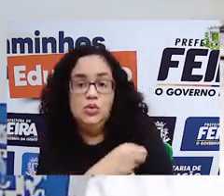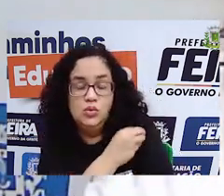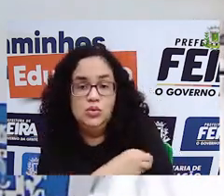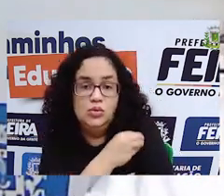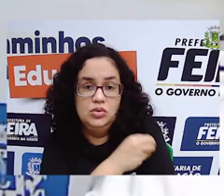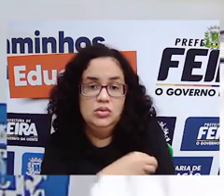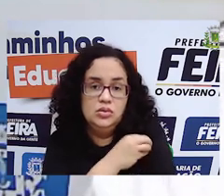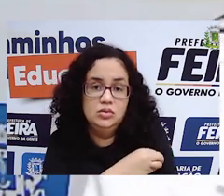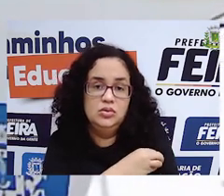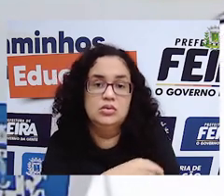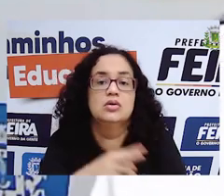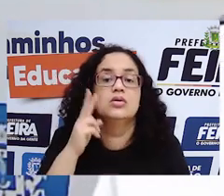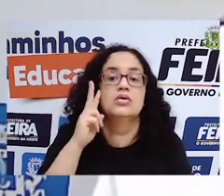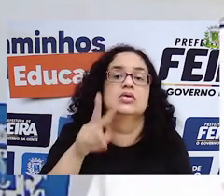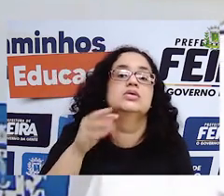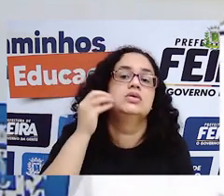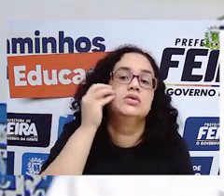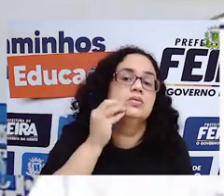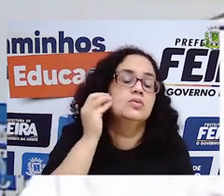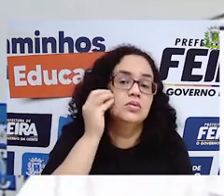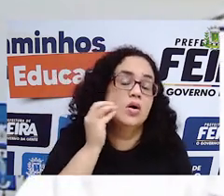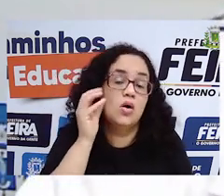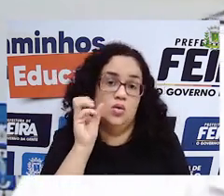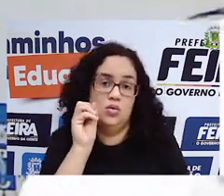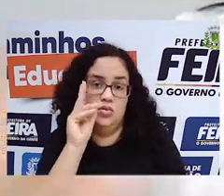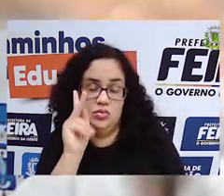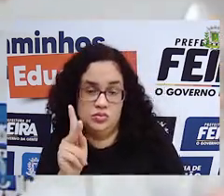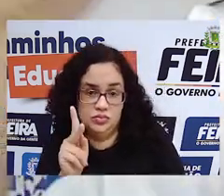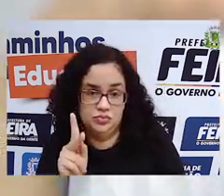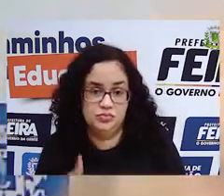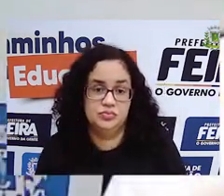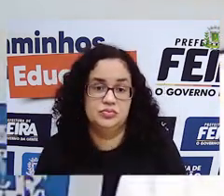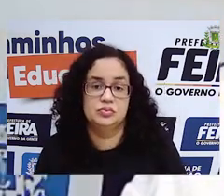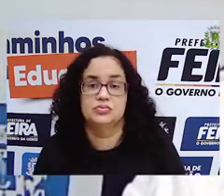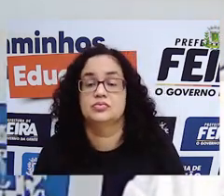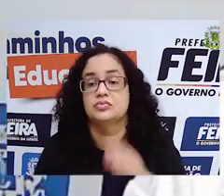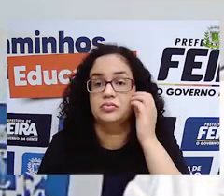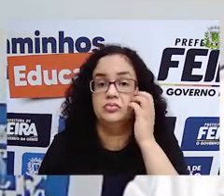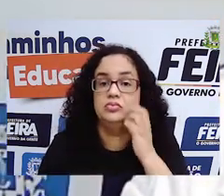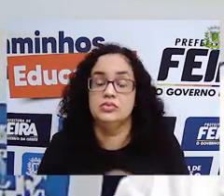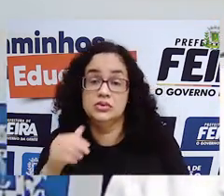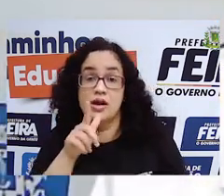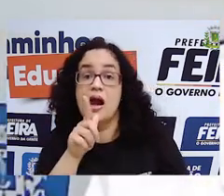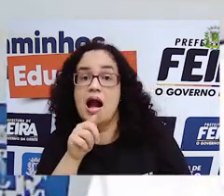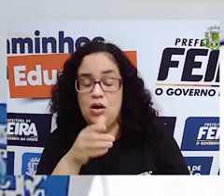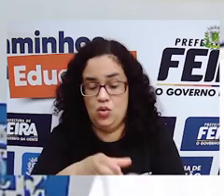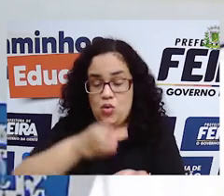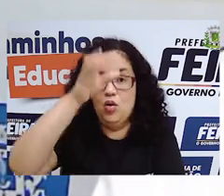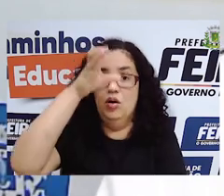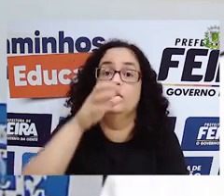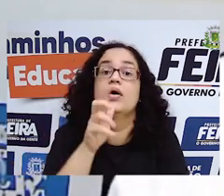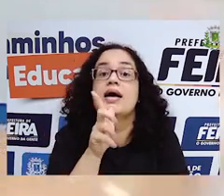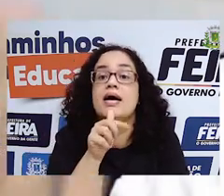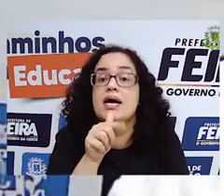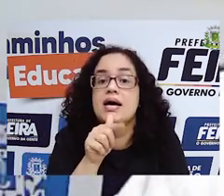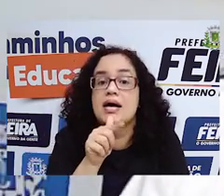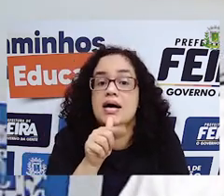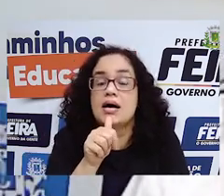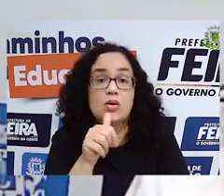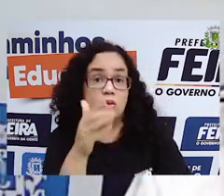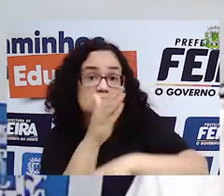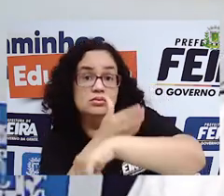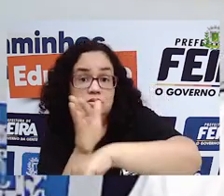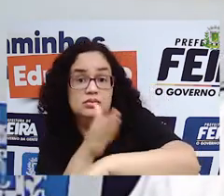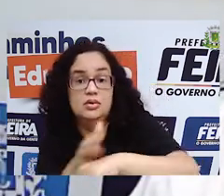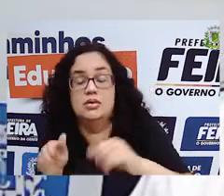Agora a gente vai fazer a experiência, tá certo? Eu vou pegar aqui, ó, meu copo com água e vou testar